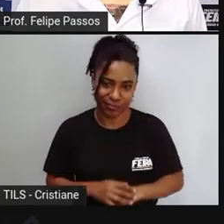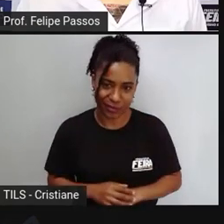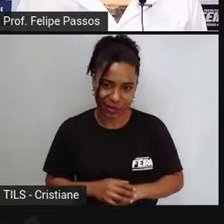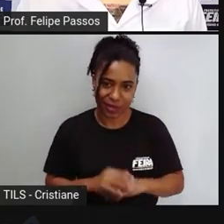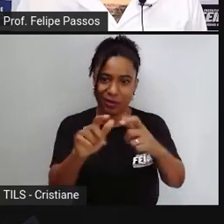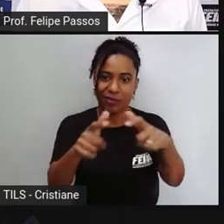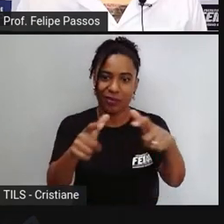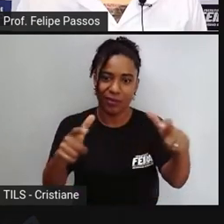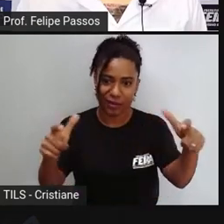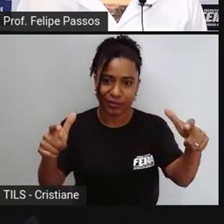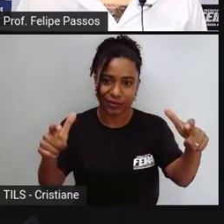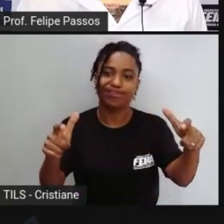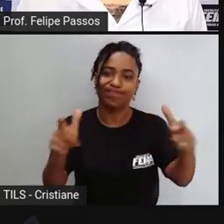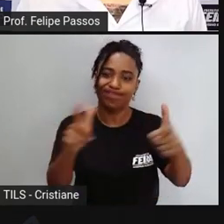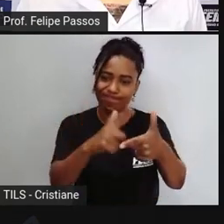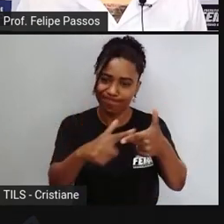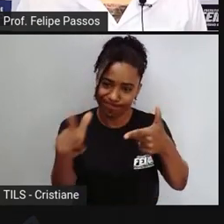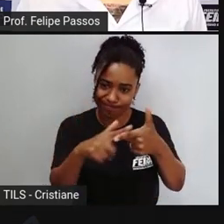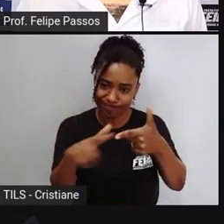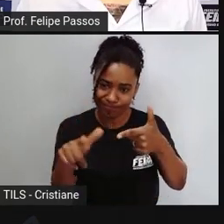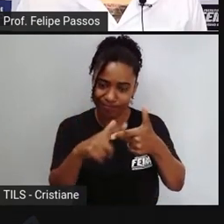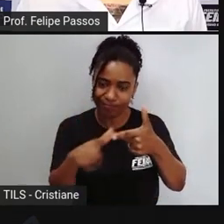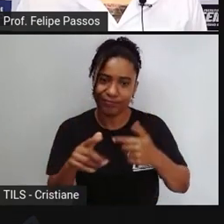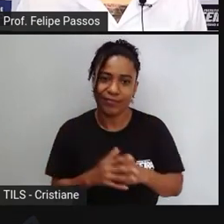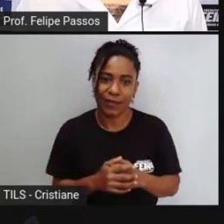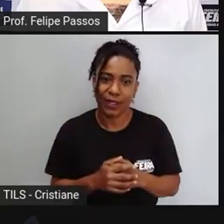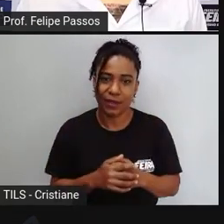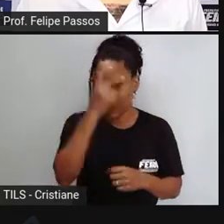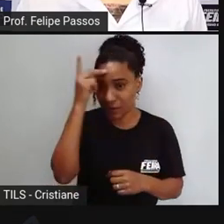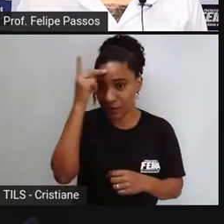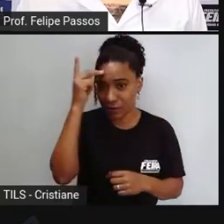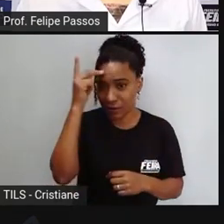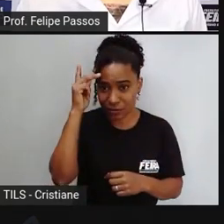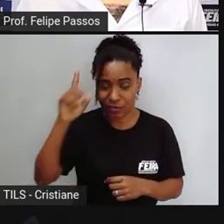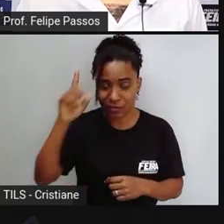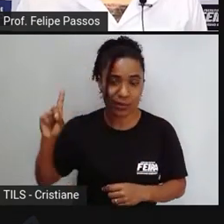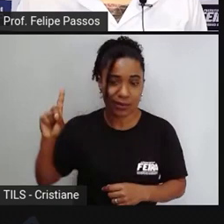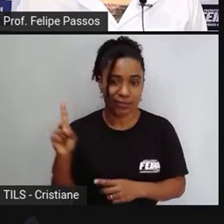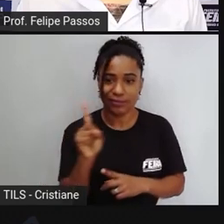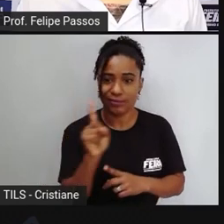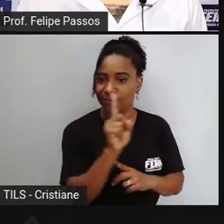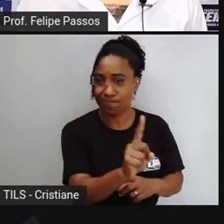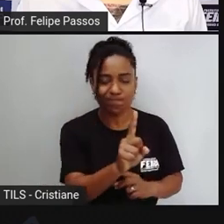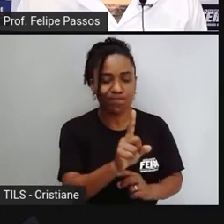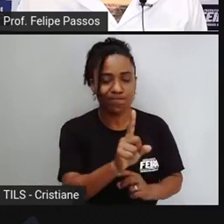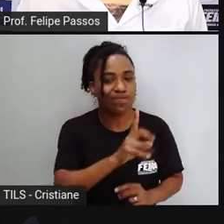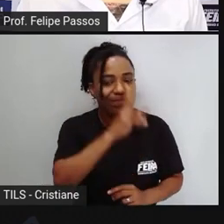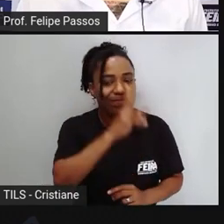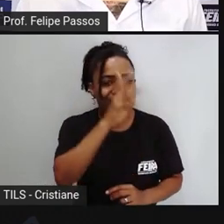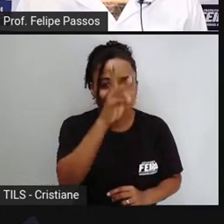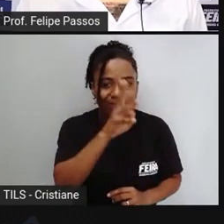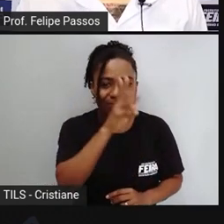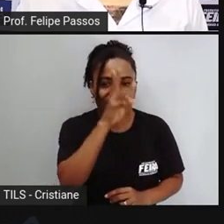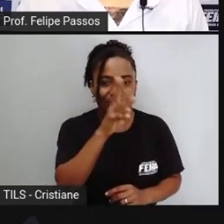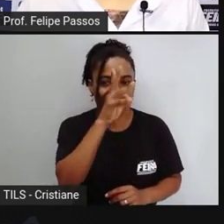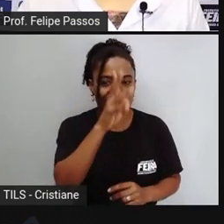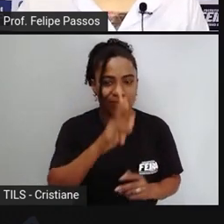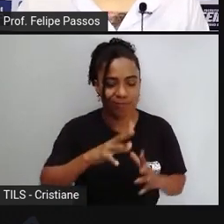aquele que invade a área de lagoa ele vê